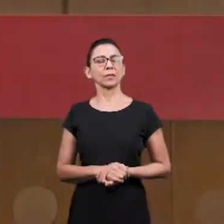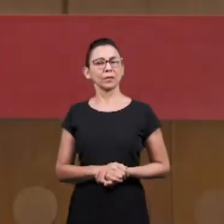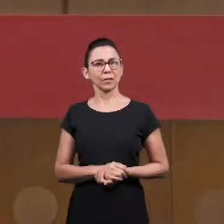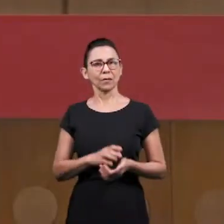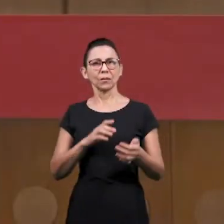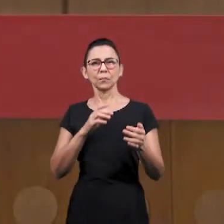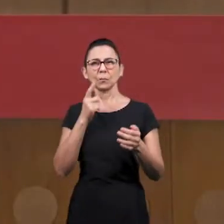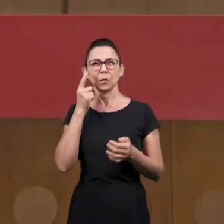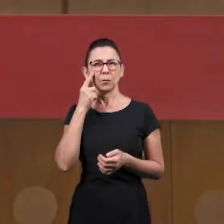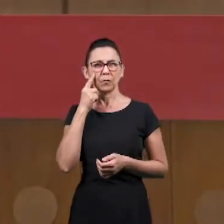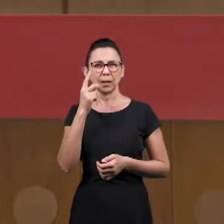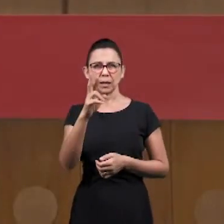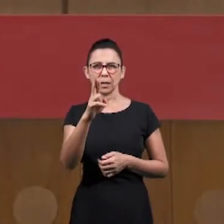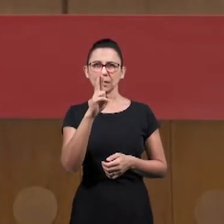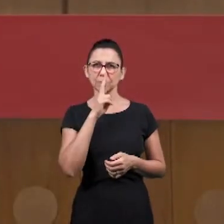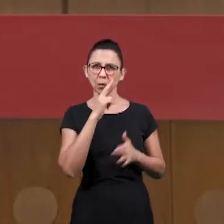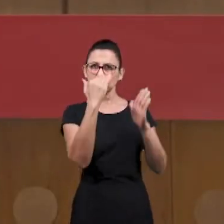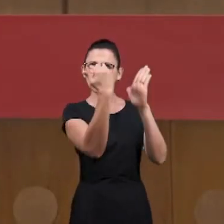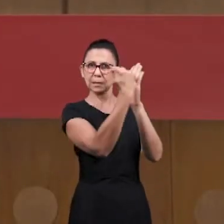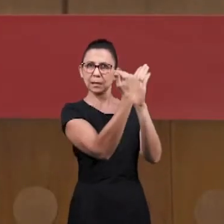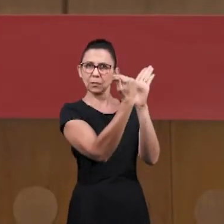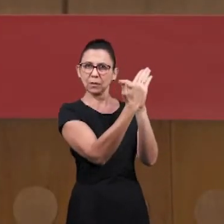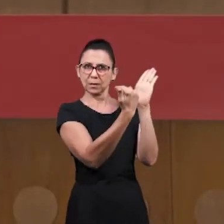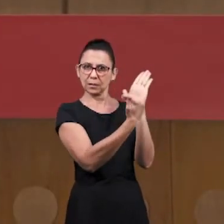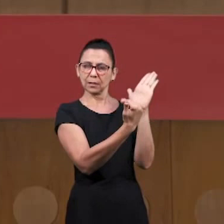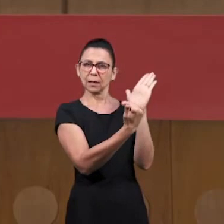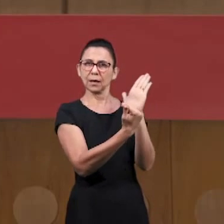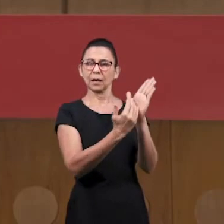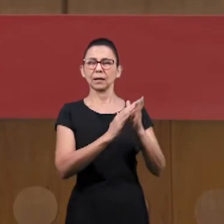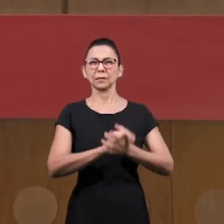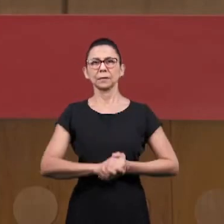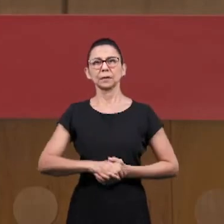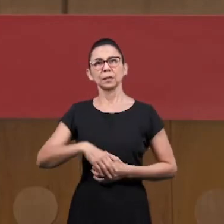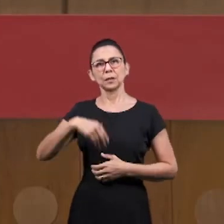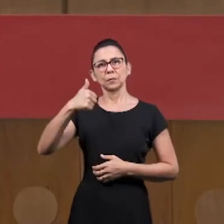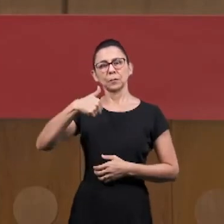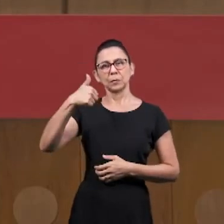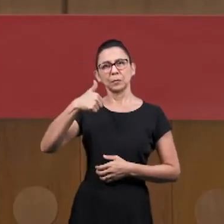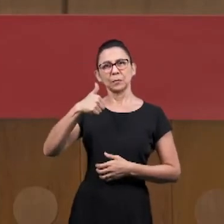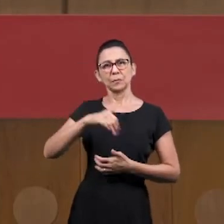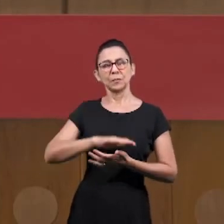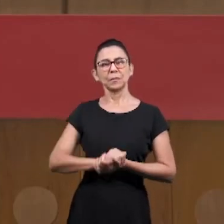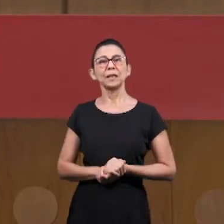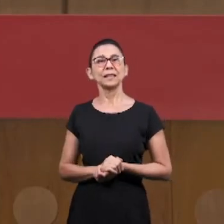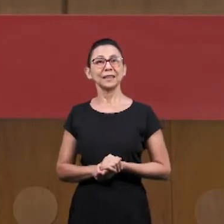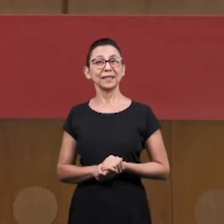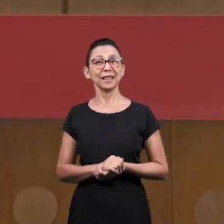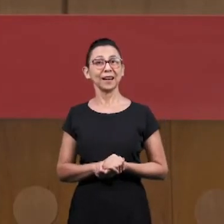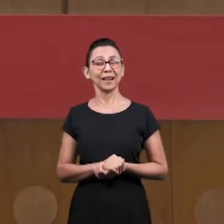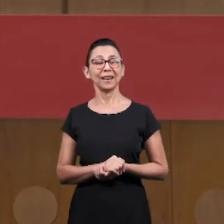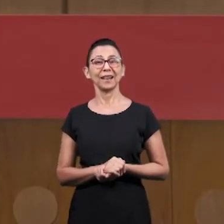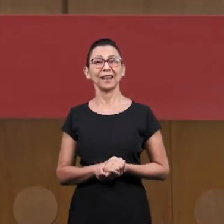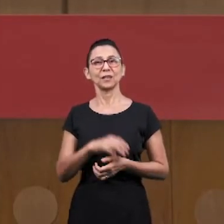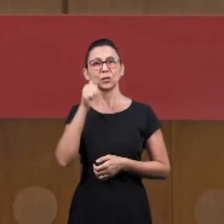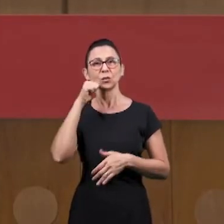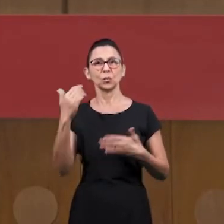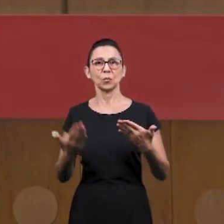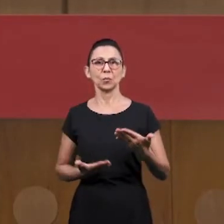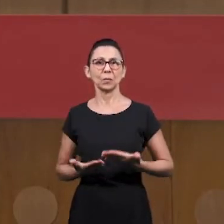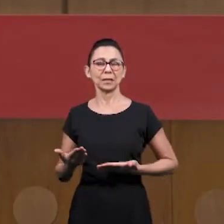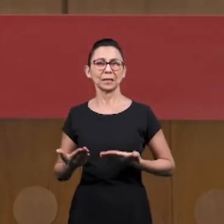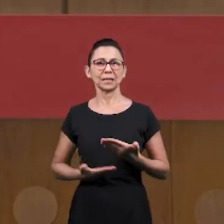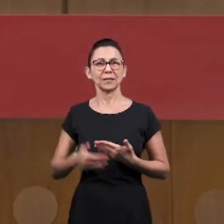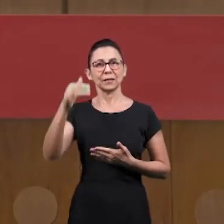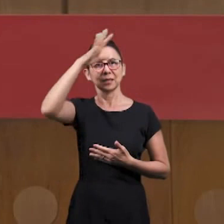da primeira pergunta e essa resposta será dada em sequência. Primeiramente, através da nossa irmã lá de Manaus, da Igreja Lírio de